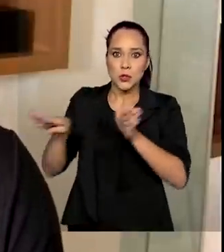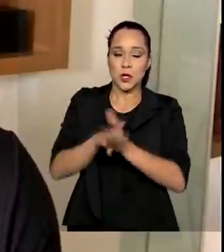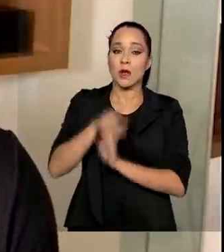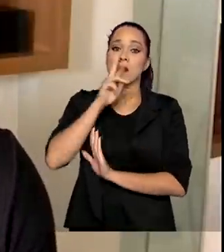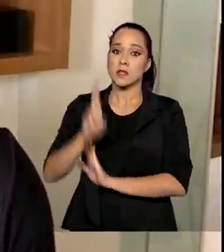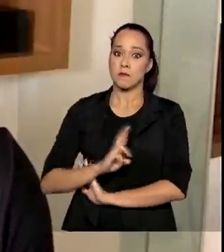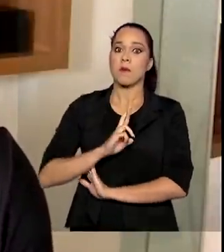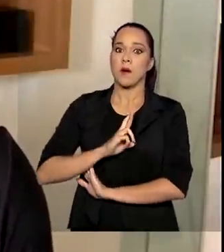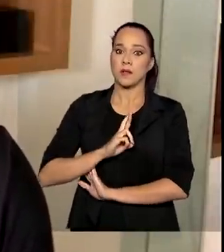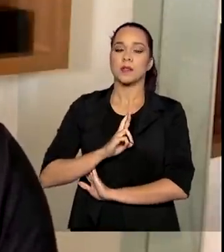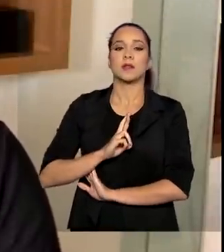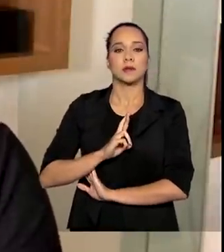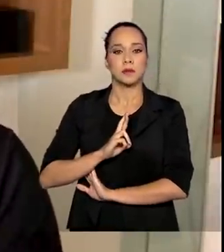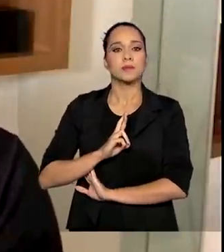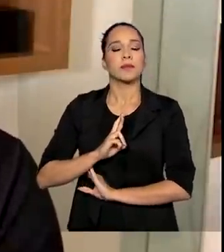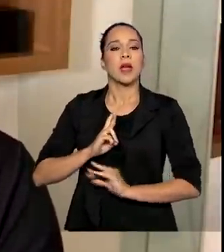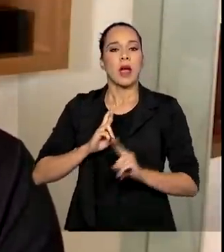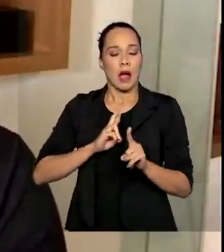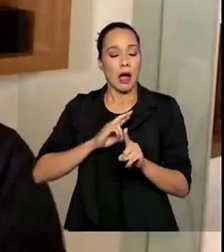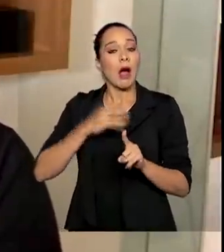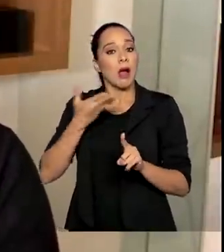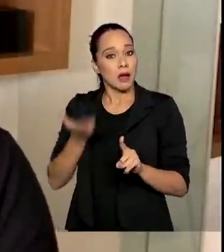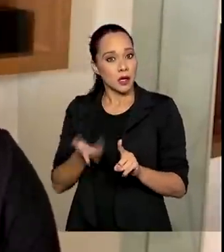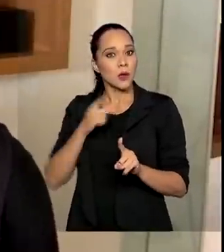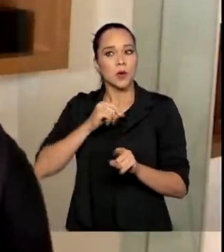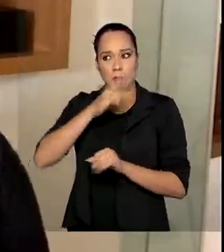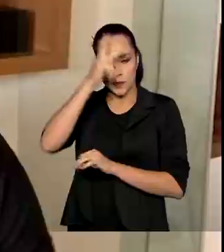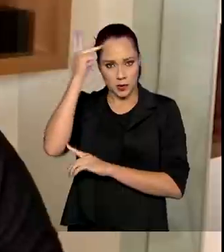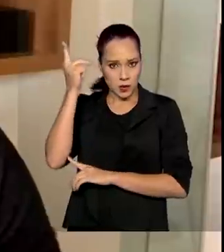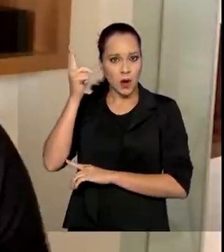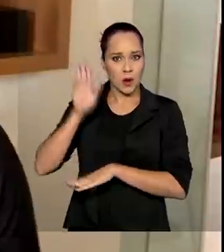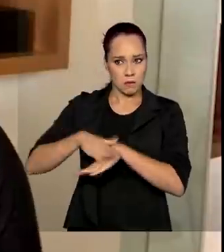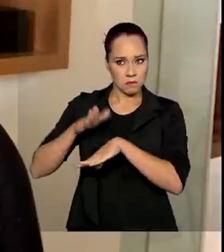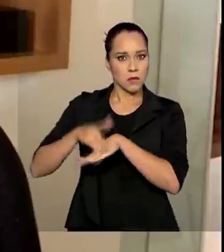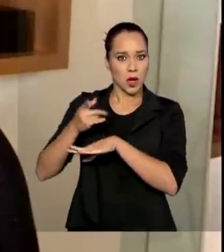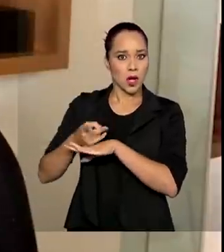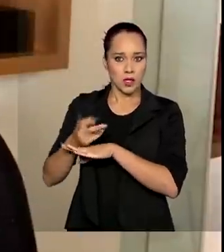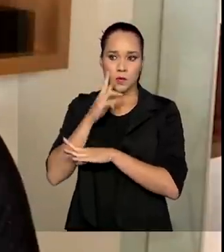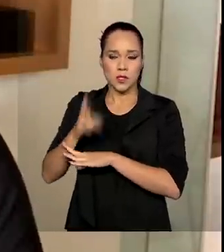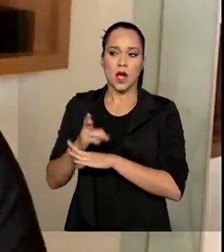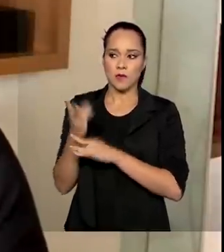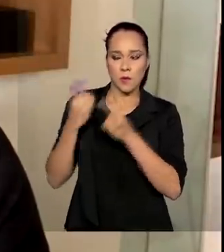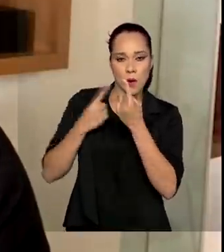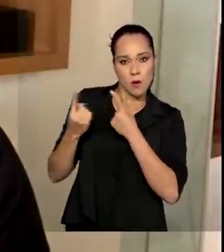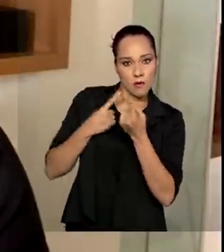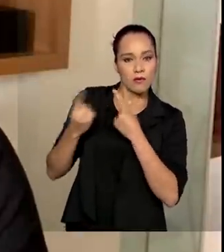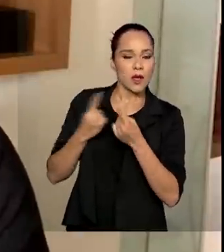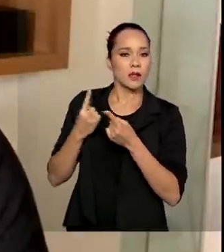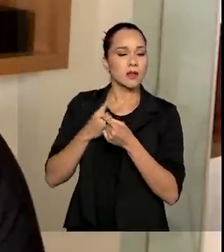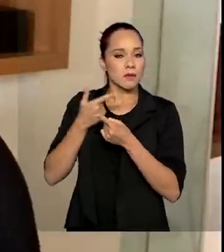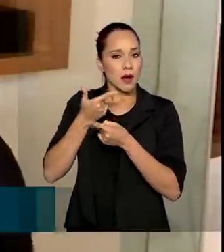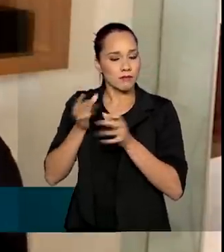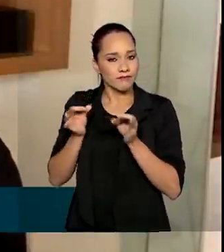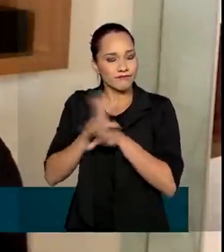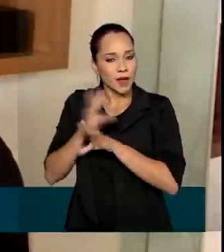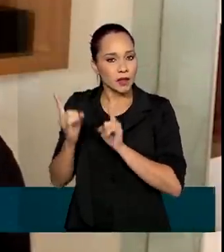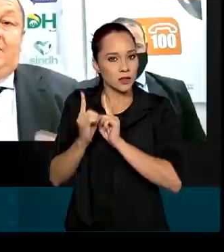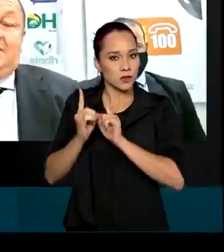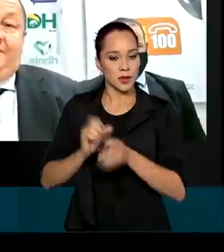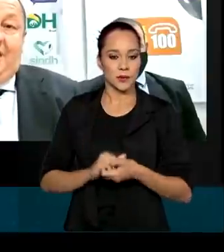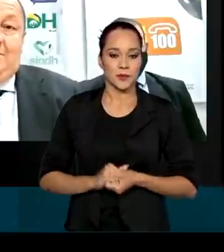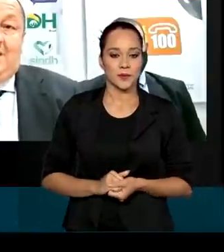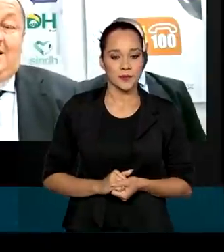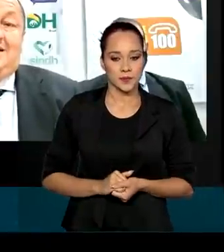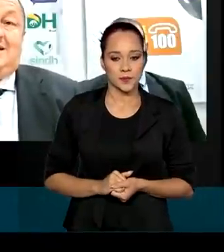resposta automática e então um especialista assume a conversa para concluir o atendimento.